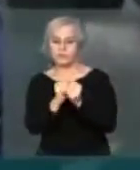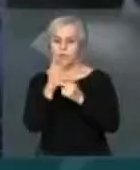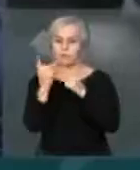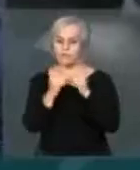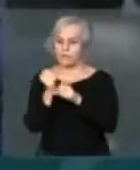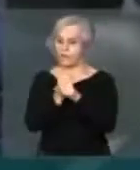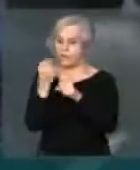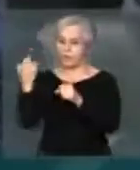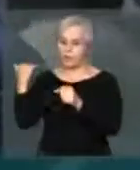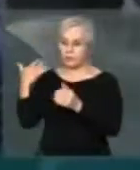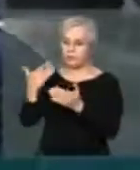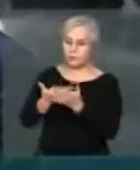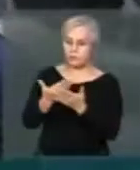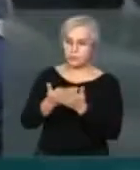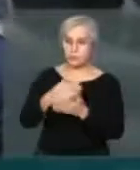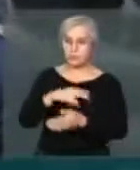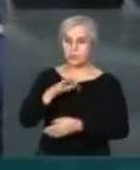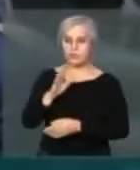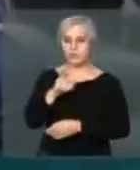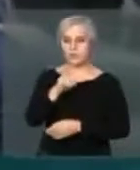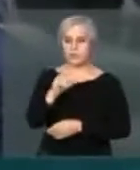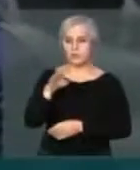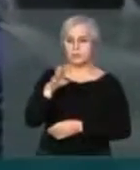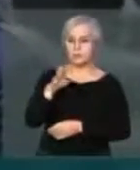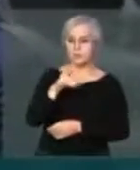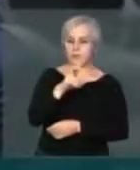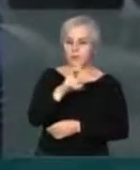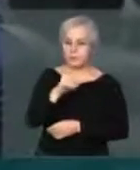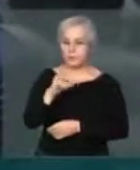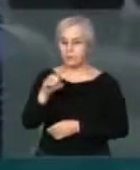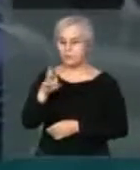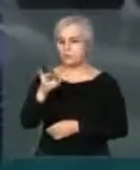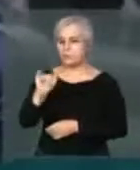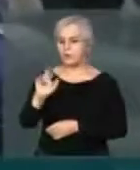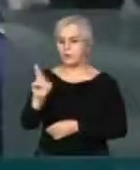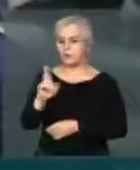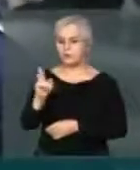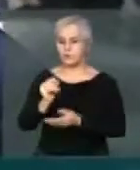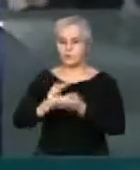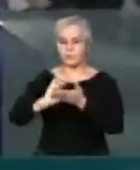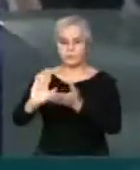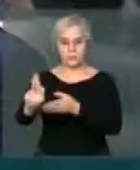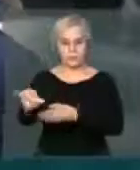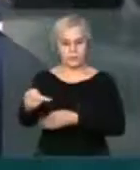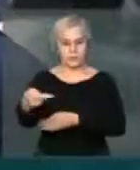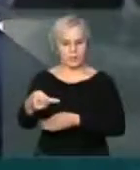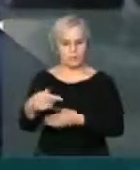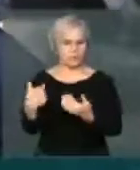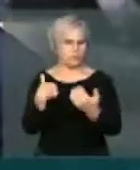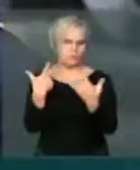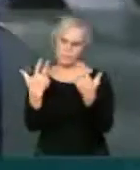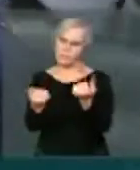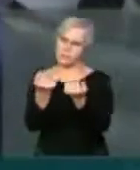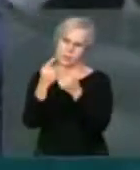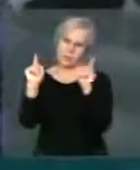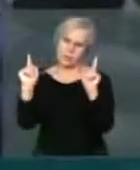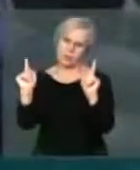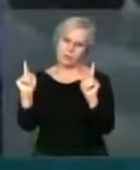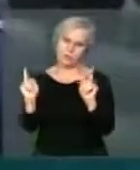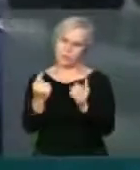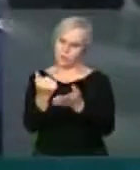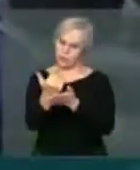nos últimos anos foram 500 bilhões que foram investidos de forma indevida. Não podemos aceitar isso.